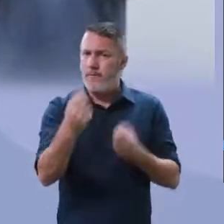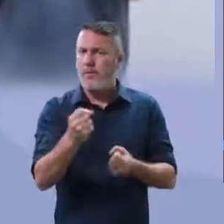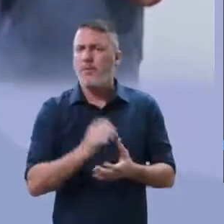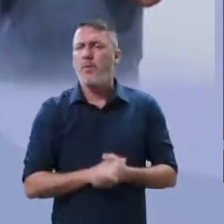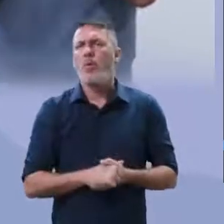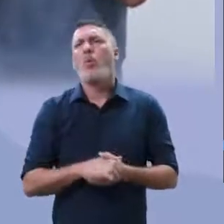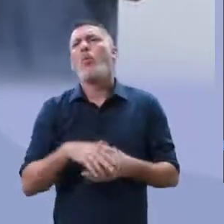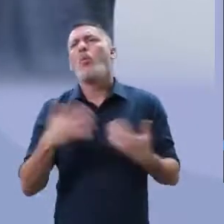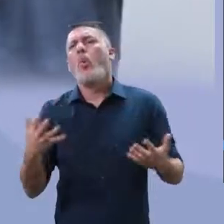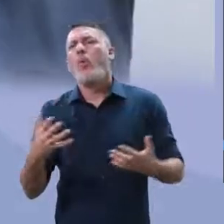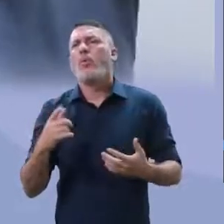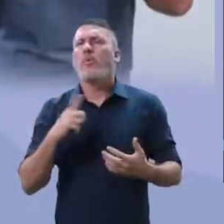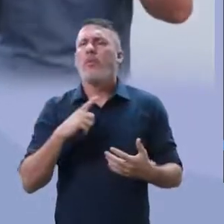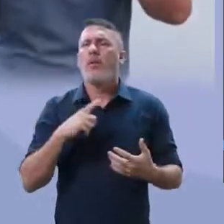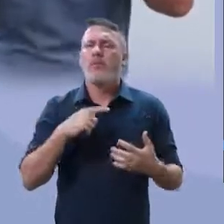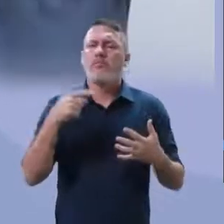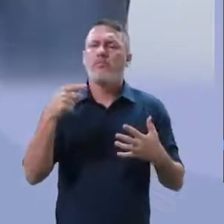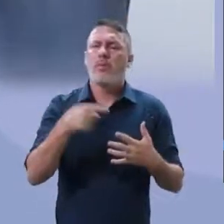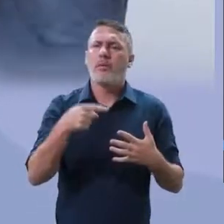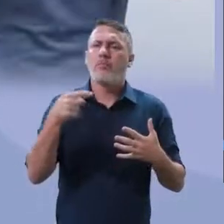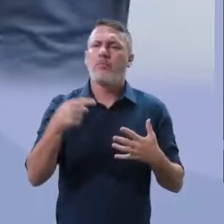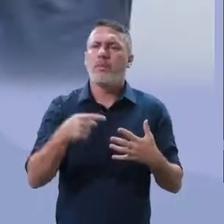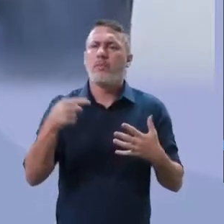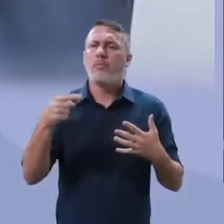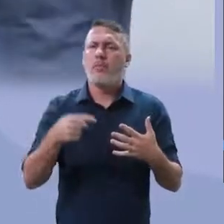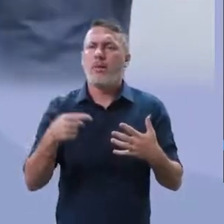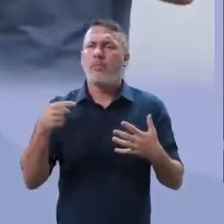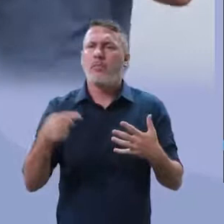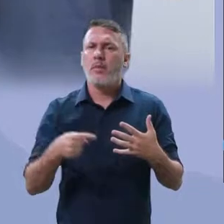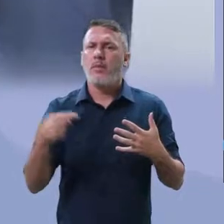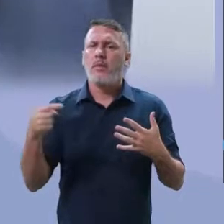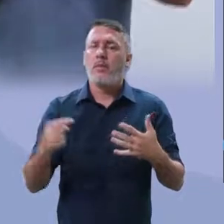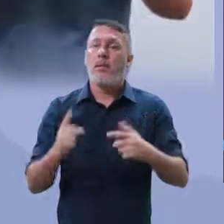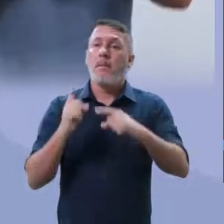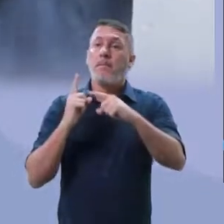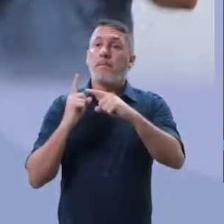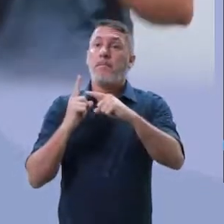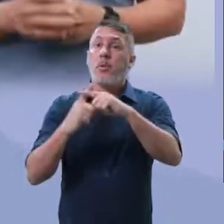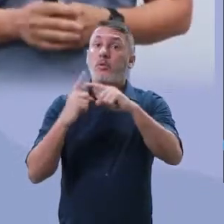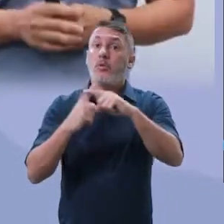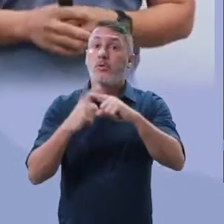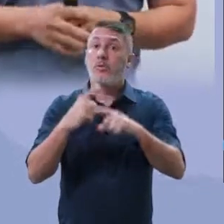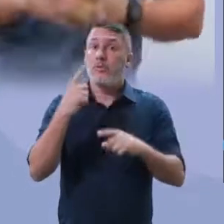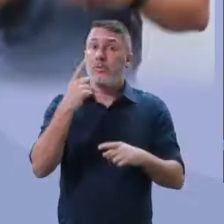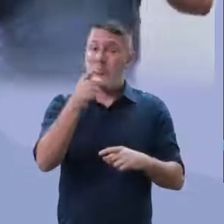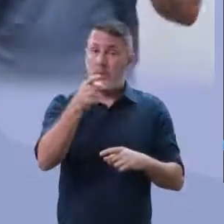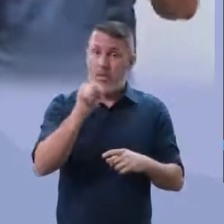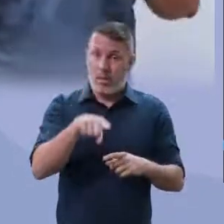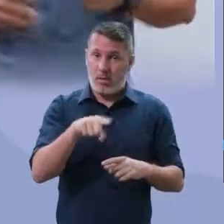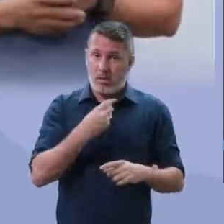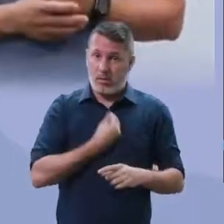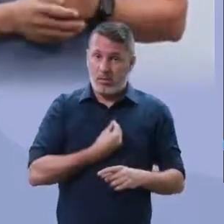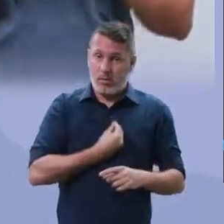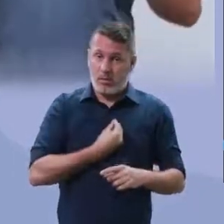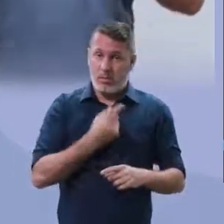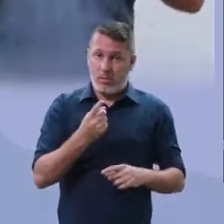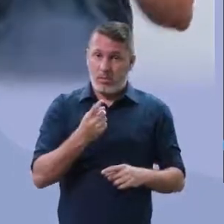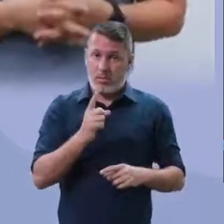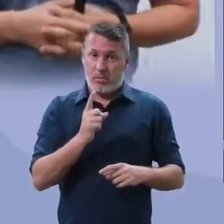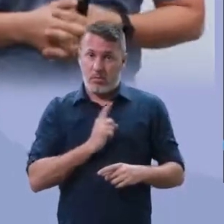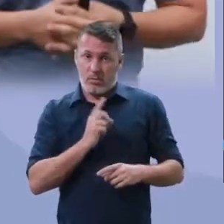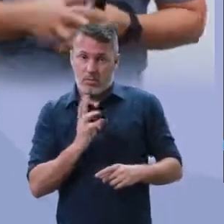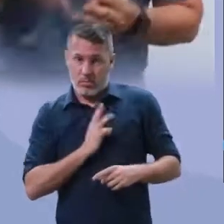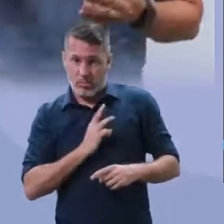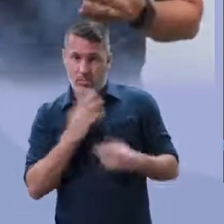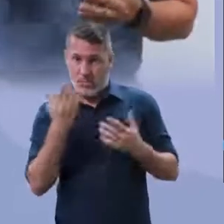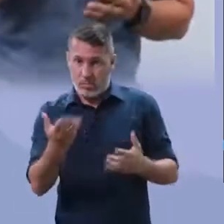pensa aqui com o professor Ué, quais são os pontos positivos que você, aluno do terceiro ano, ou ex-aluno, ou